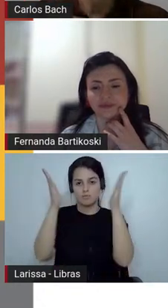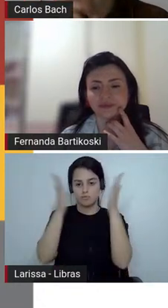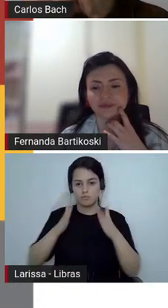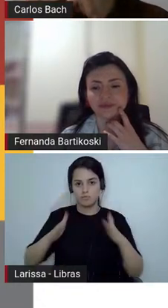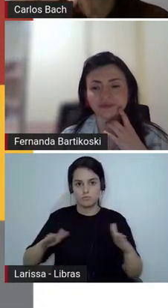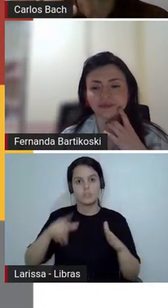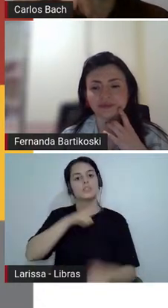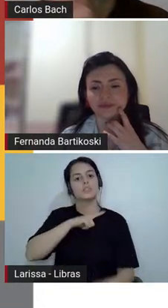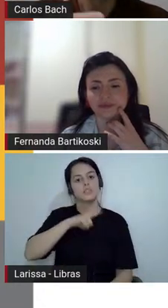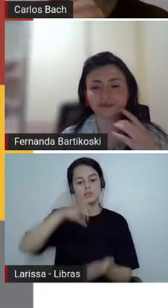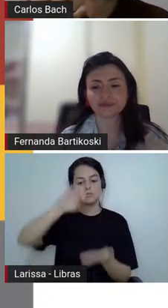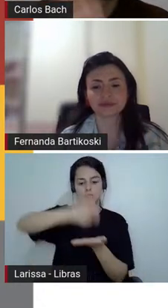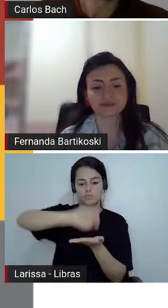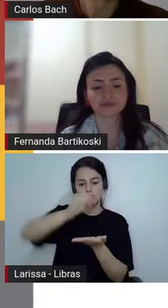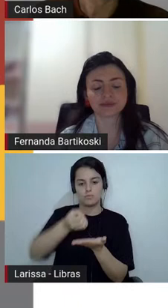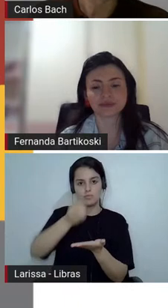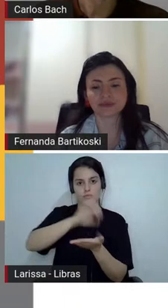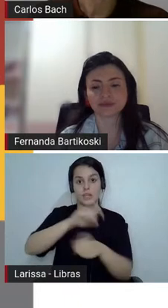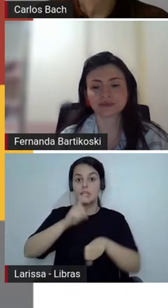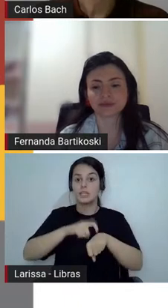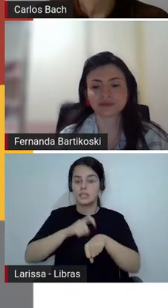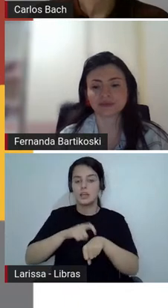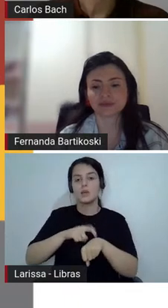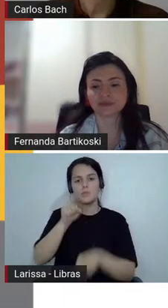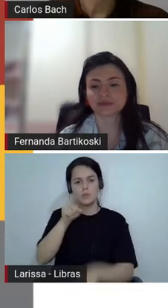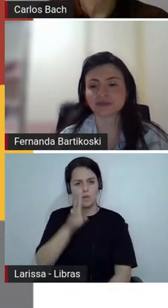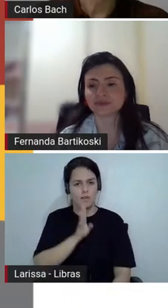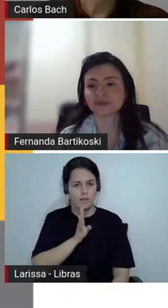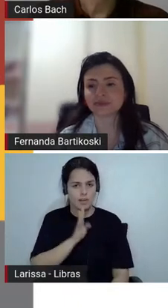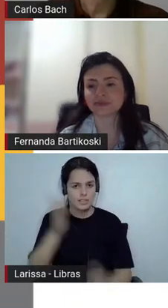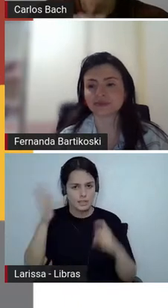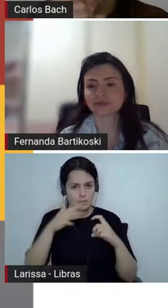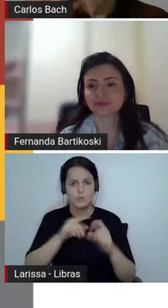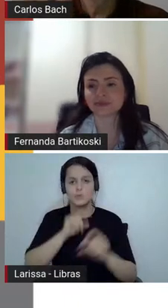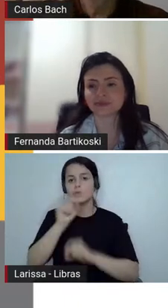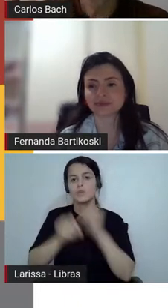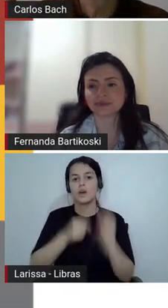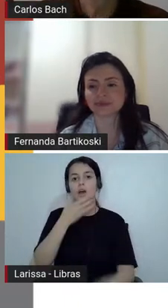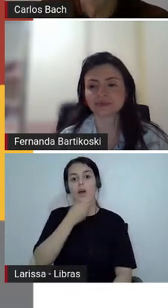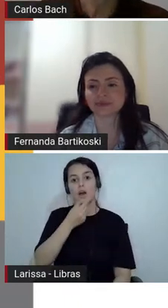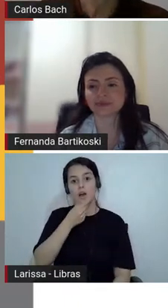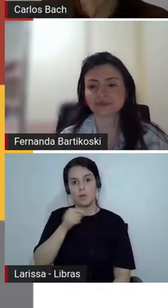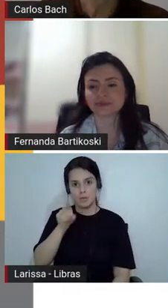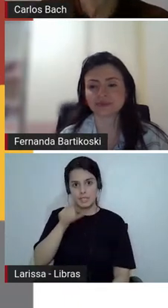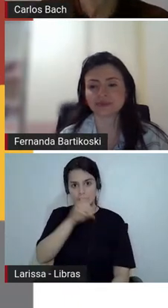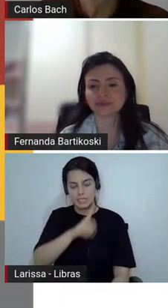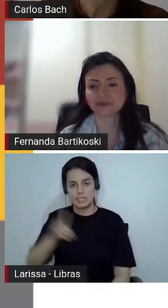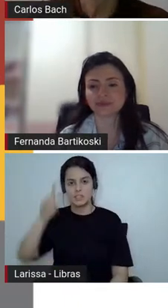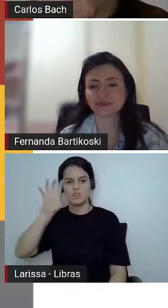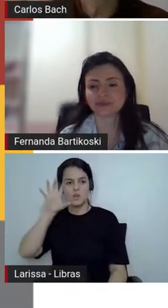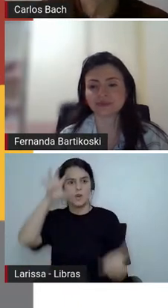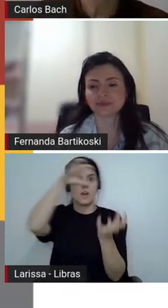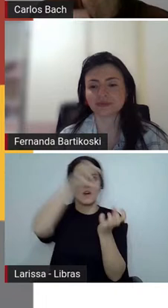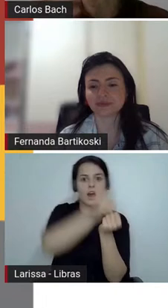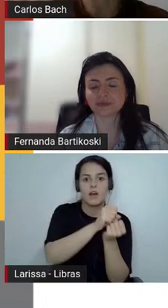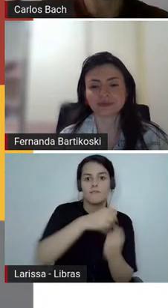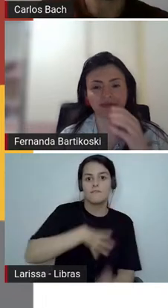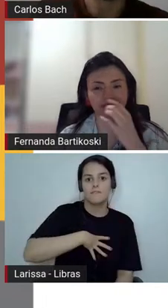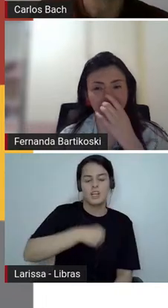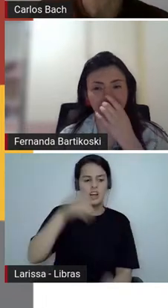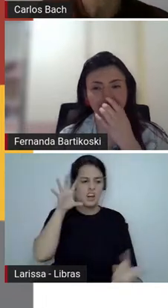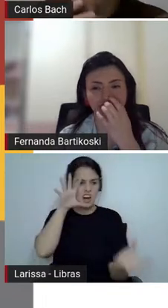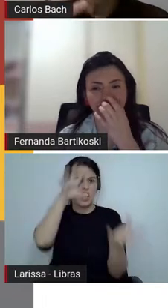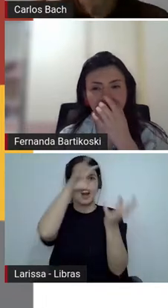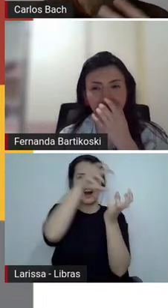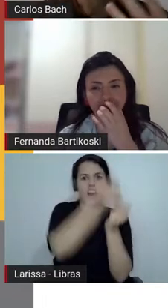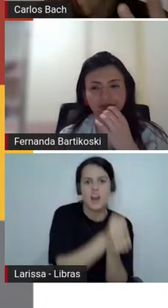porque ele não queria perder né o trono dele depois Zeus então que era um dos filhos consegue com a ajuda